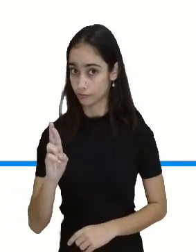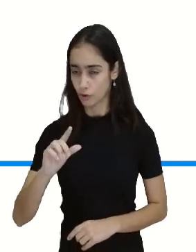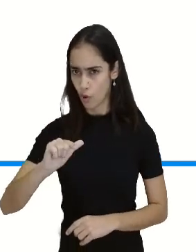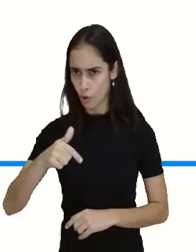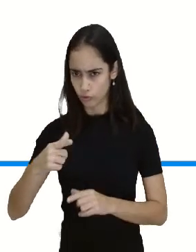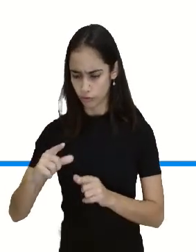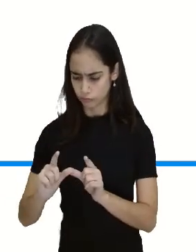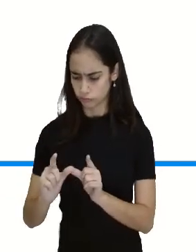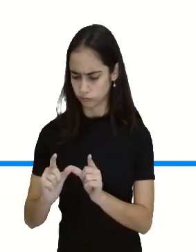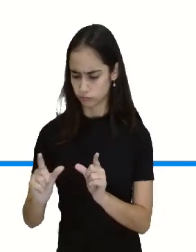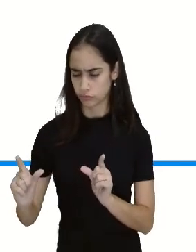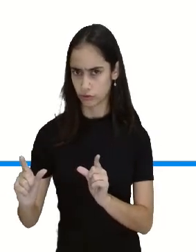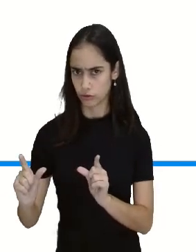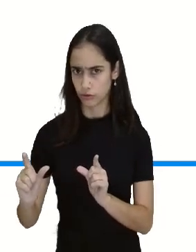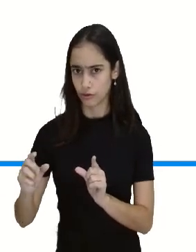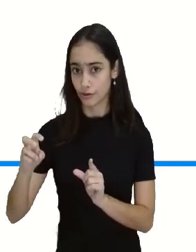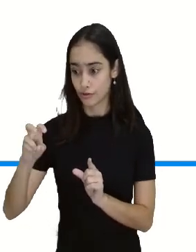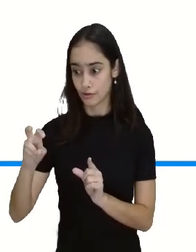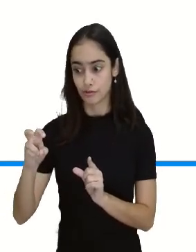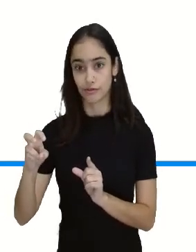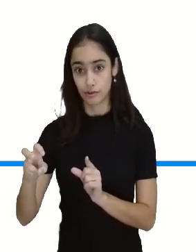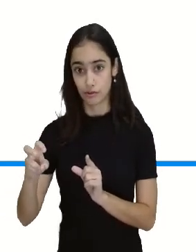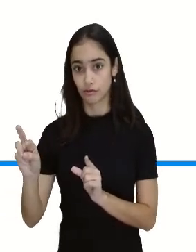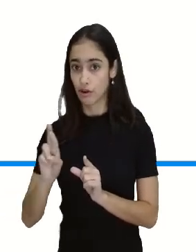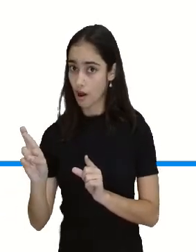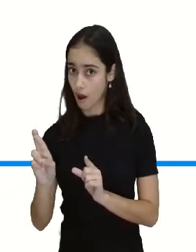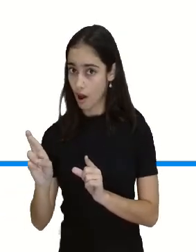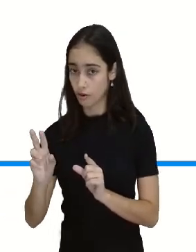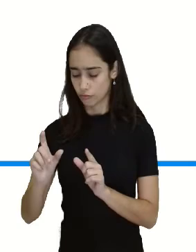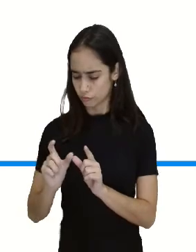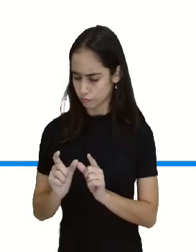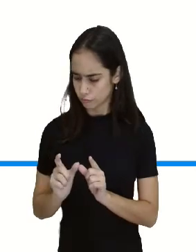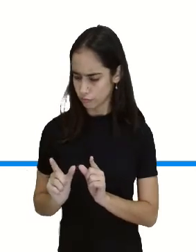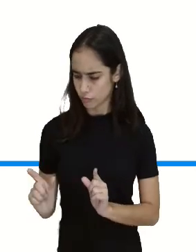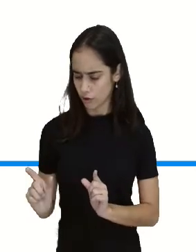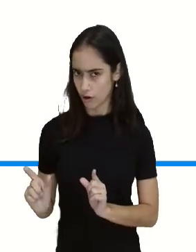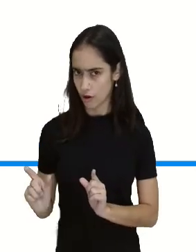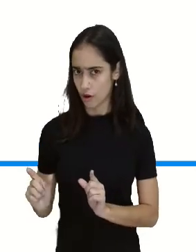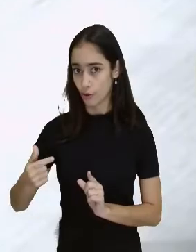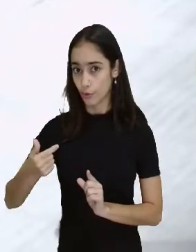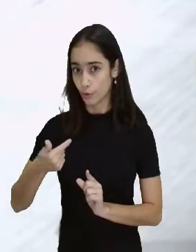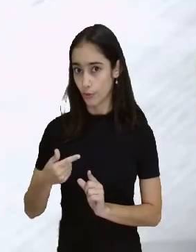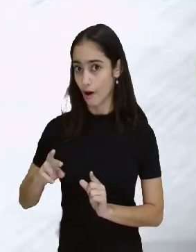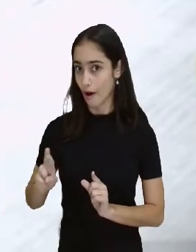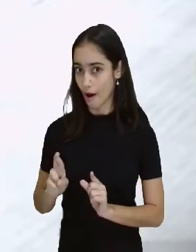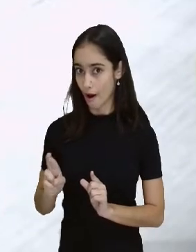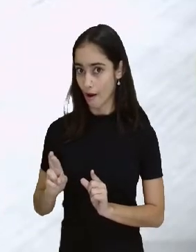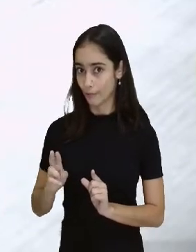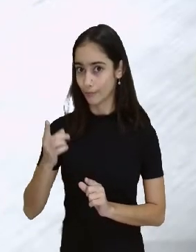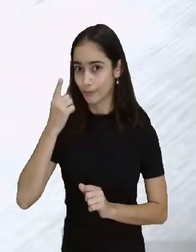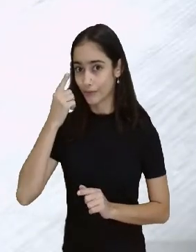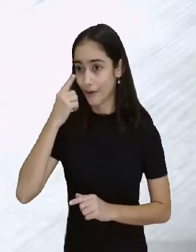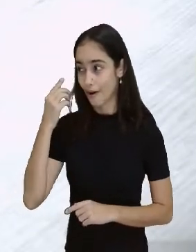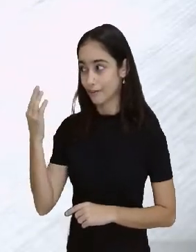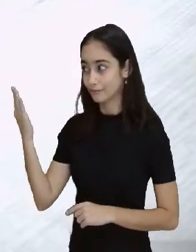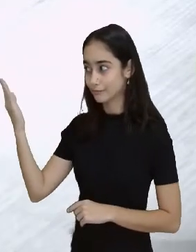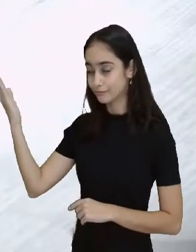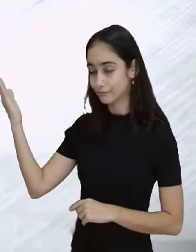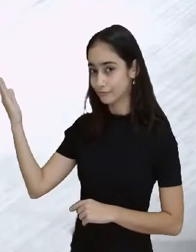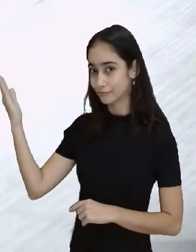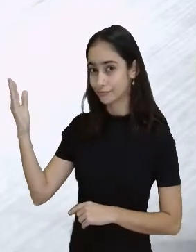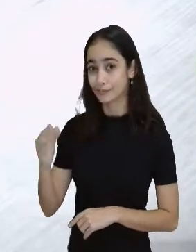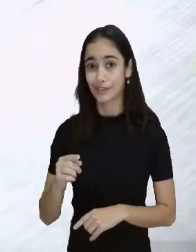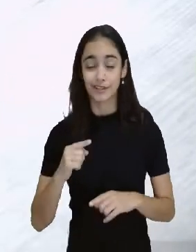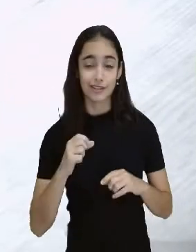reais e uma cédula de 2 reais. Se eu somar aí, eu vou descobrir que Maria tem quanto? Eu tenho